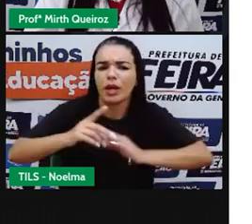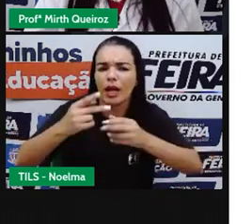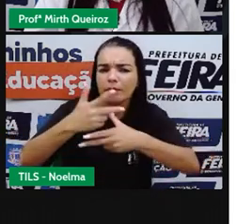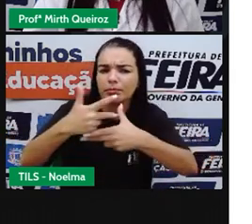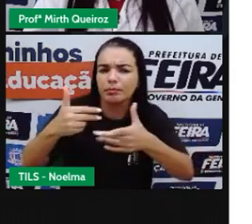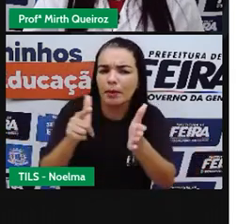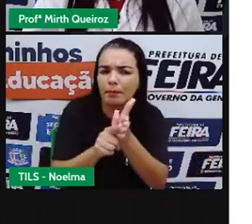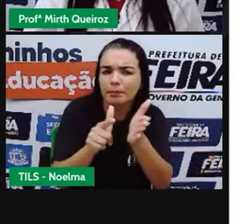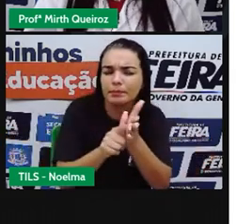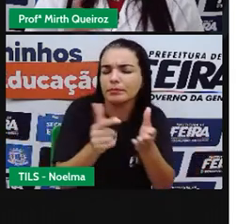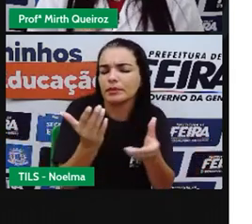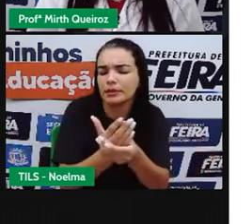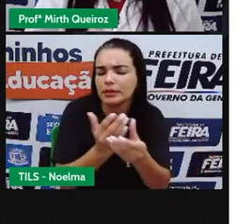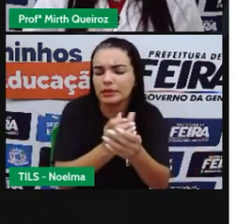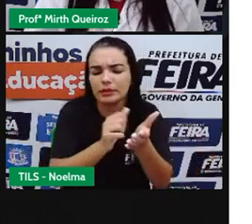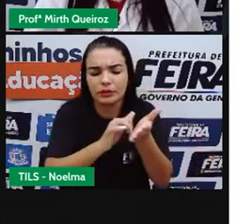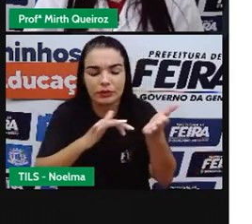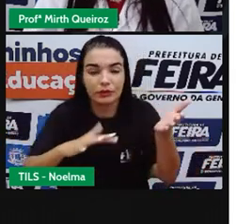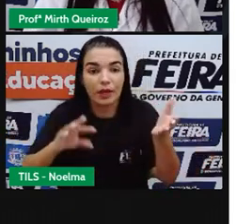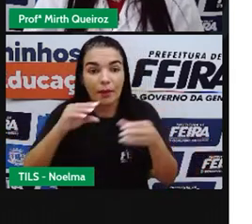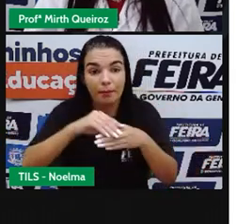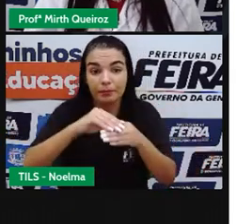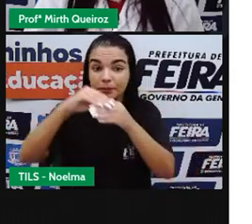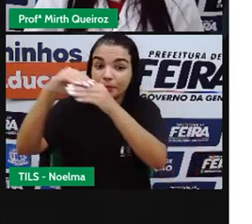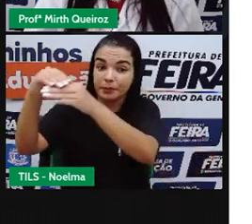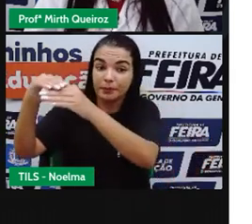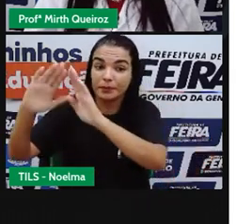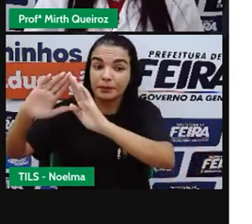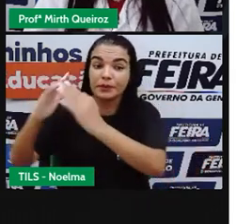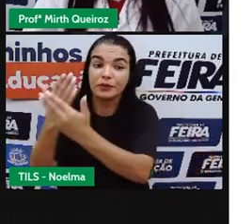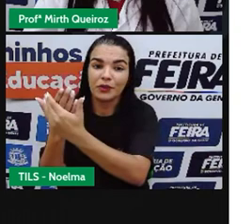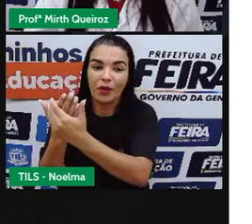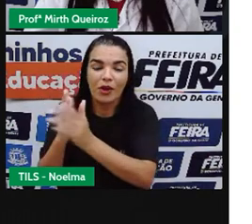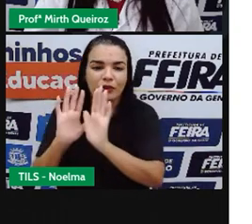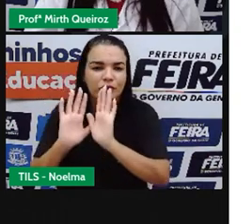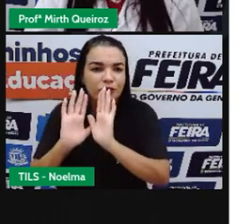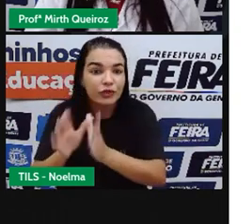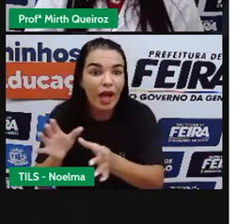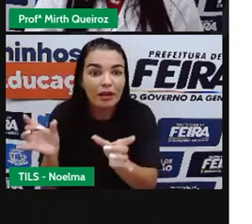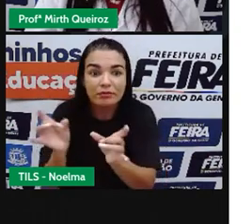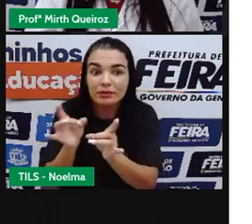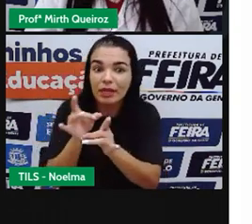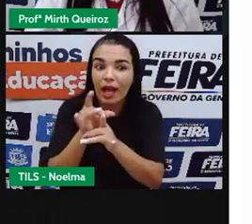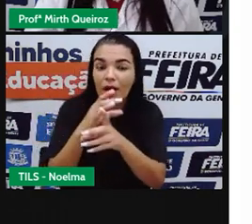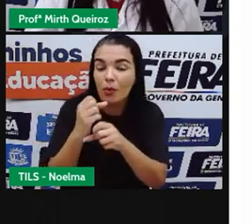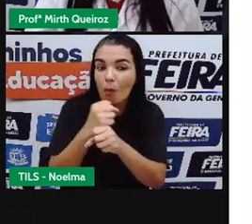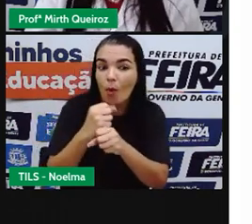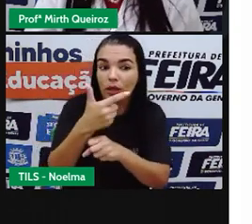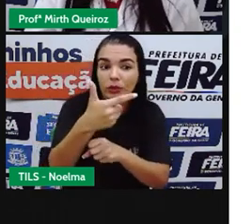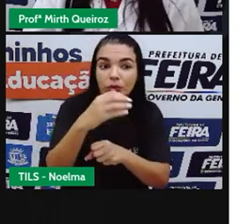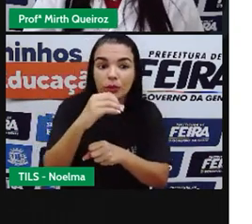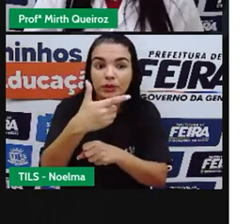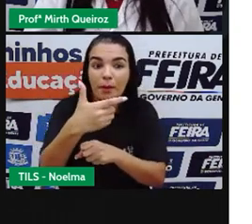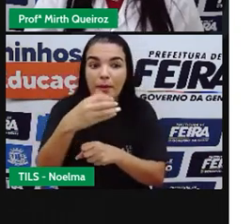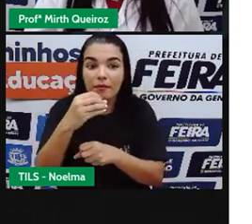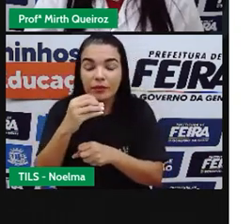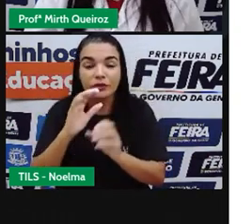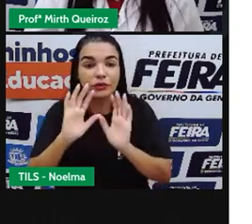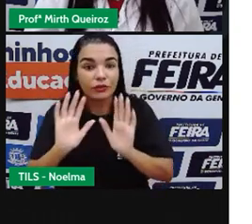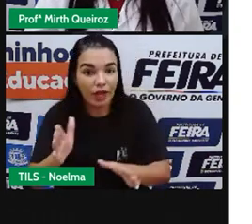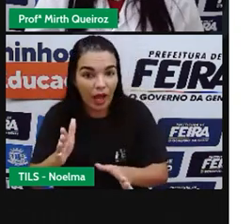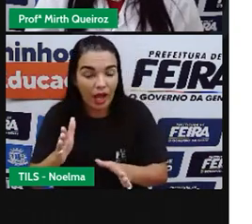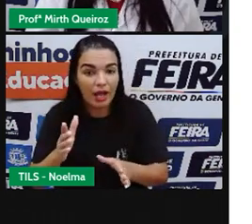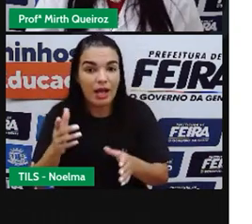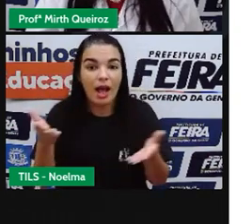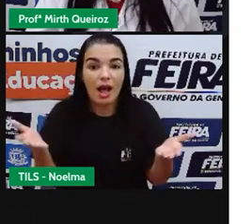entregue às escolas de vocês. Nós já estamos encerrando aí o ano leitivo 2020. Este é o